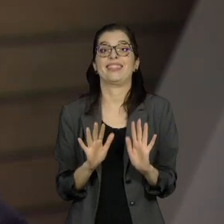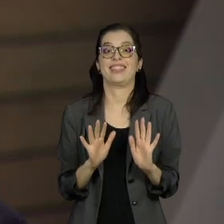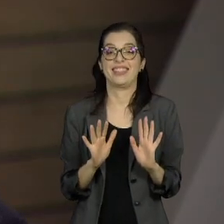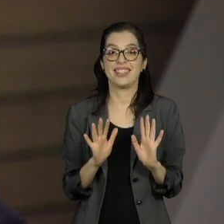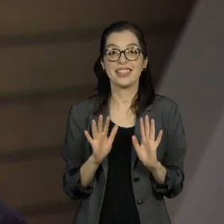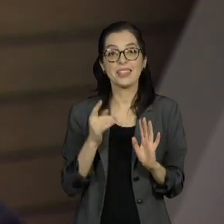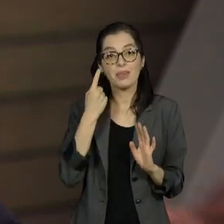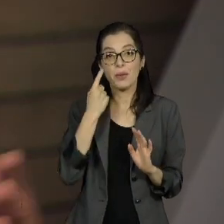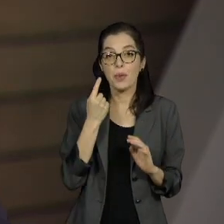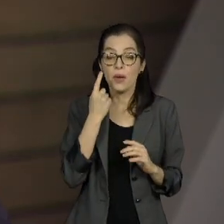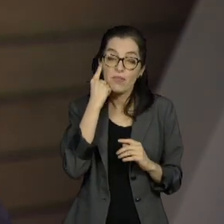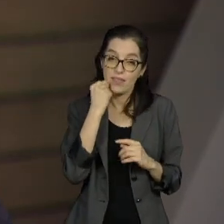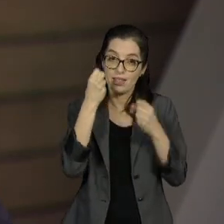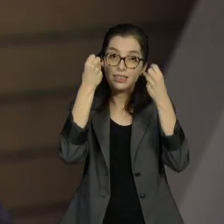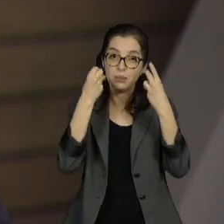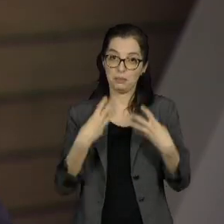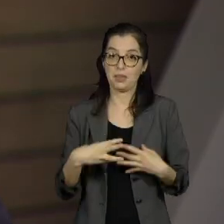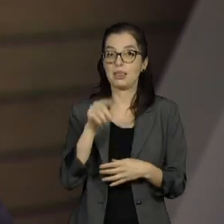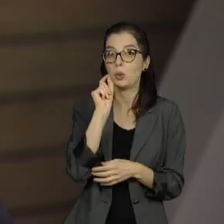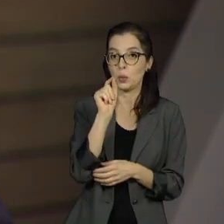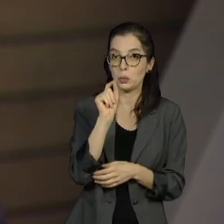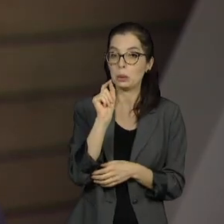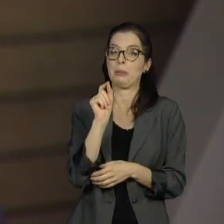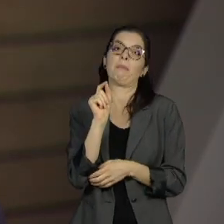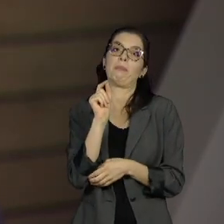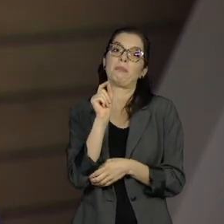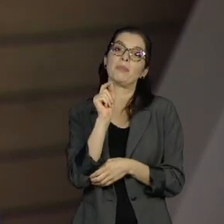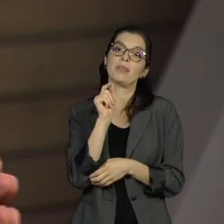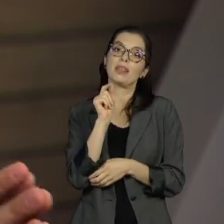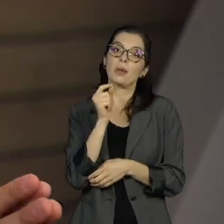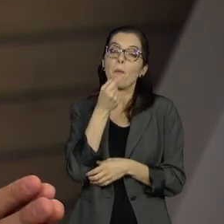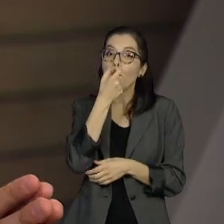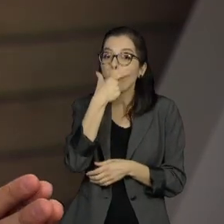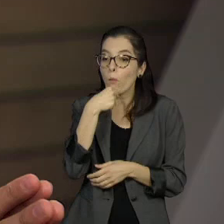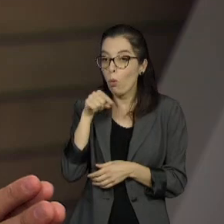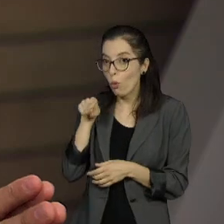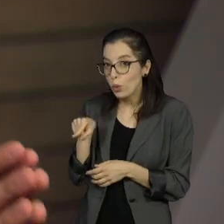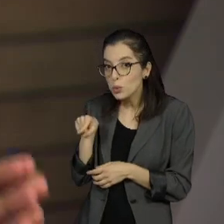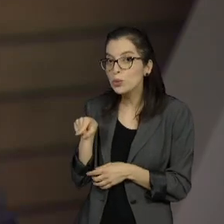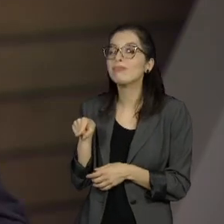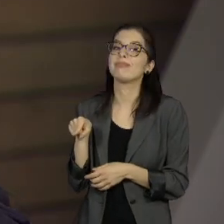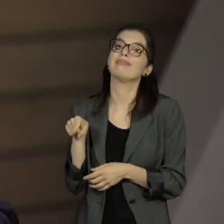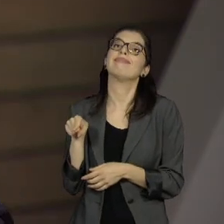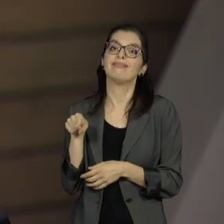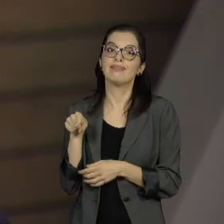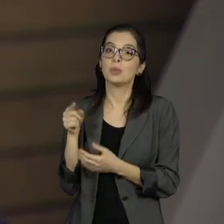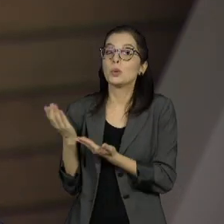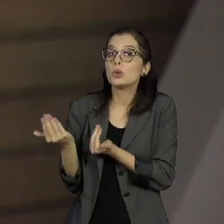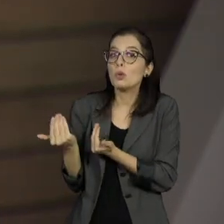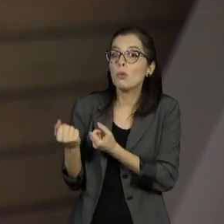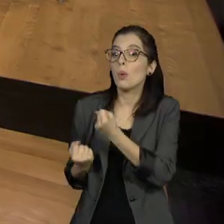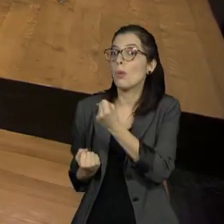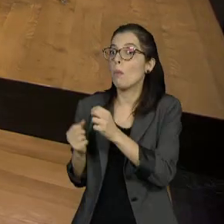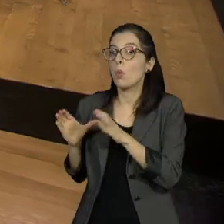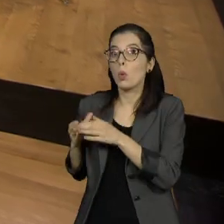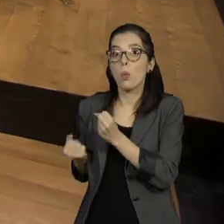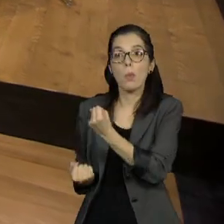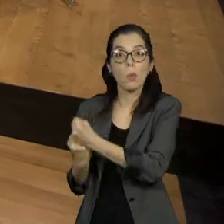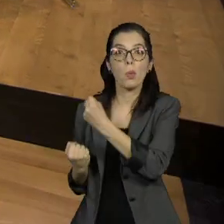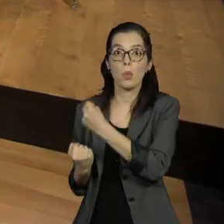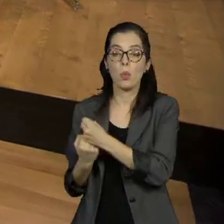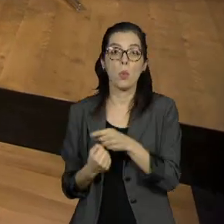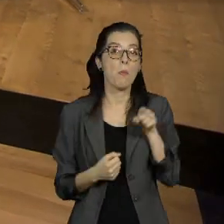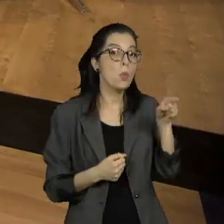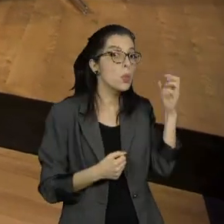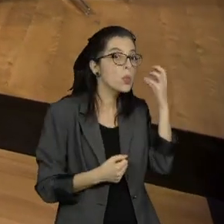falou sobre a vantagem que o candidato Guilherme Boulos tem no eleitorado jovem e a vantagem que o Bruno Covas tem no eleitorado mais velho.